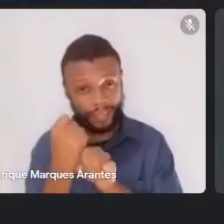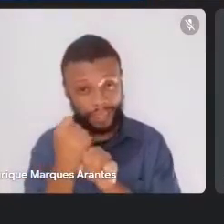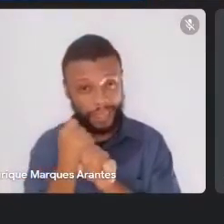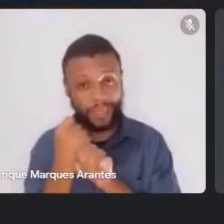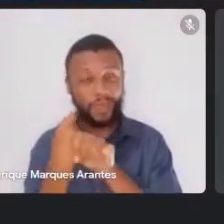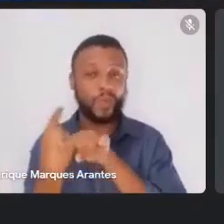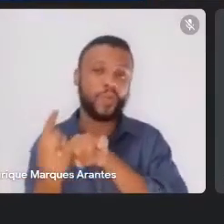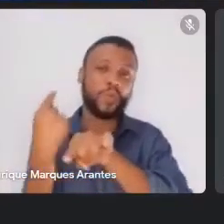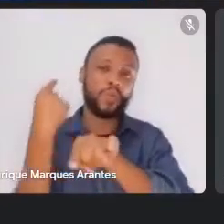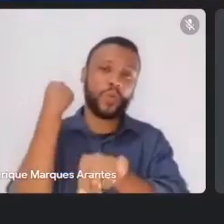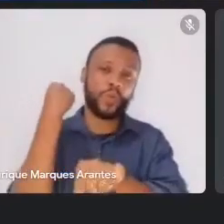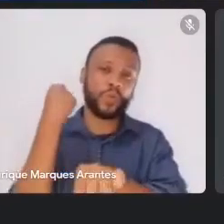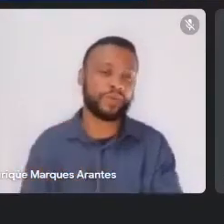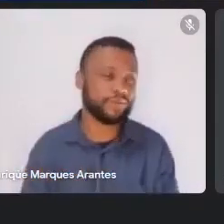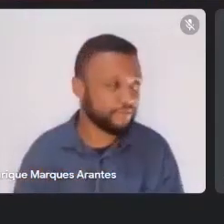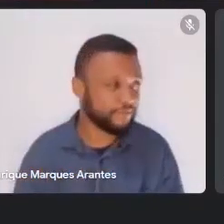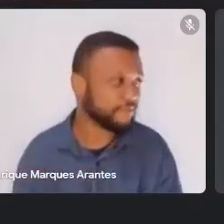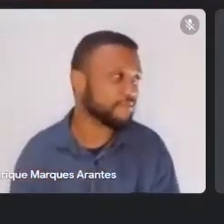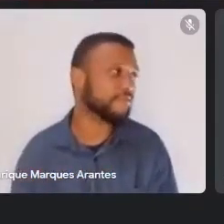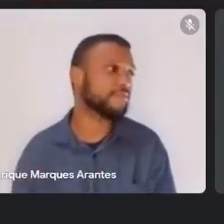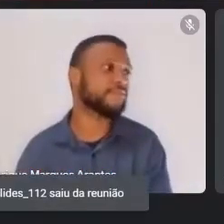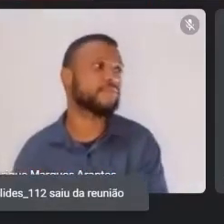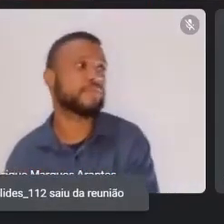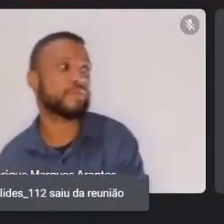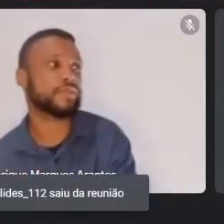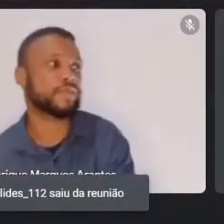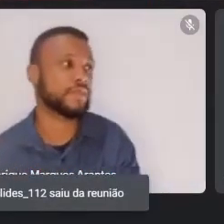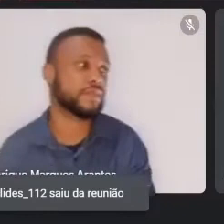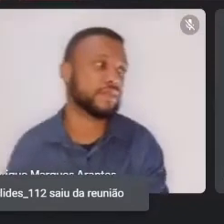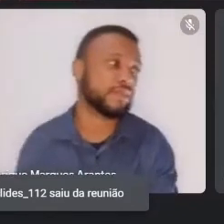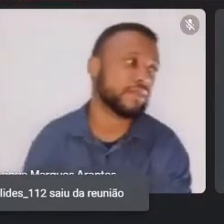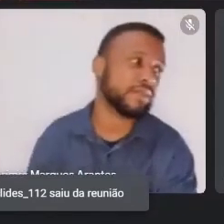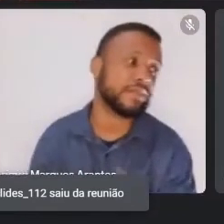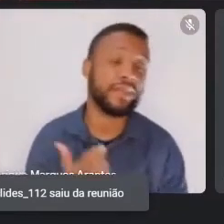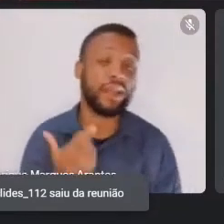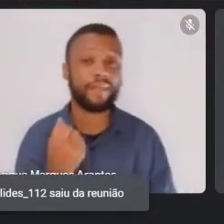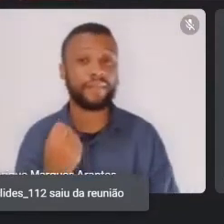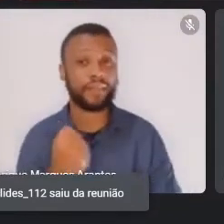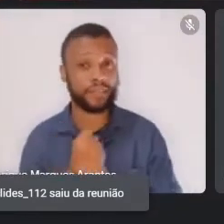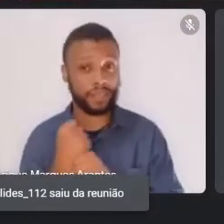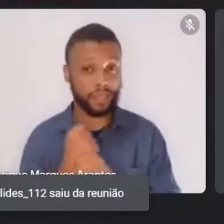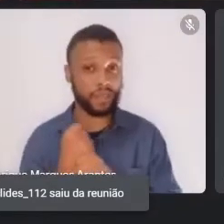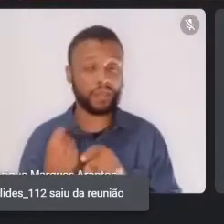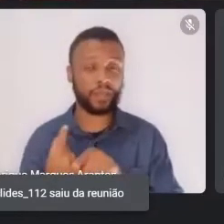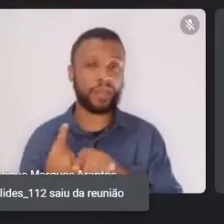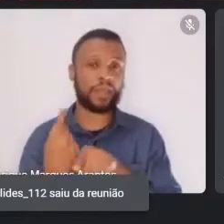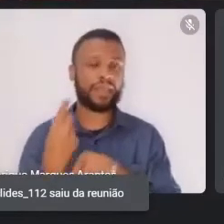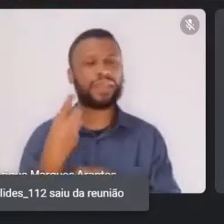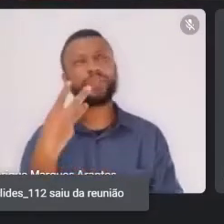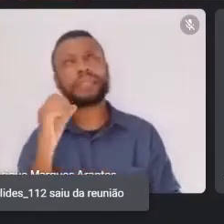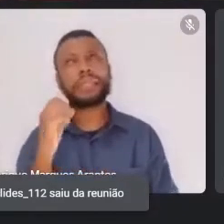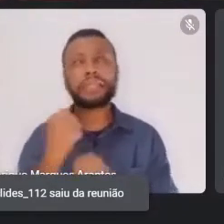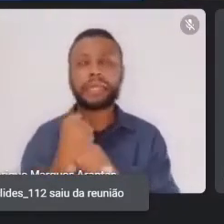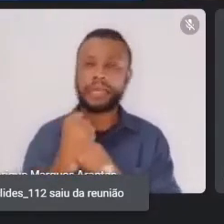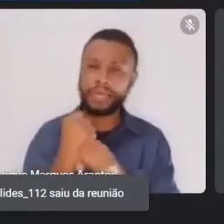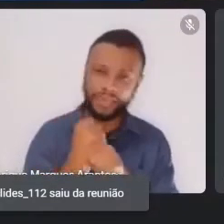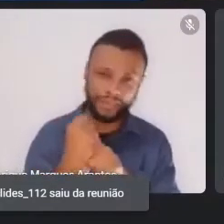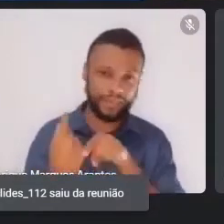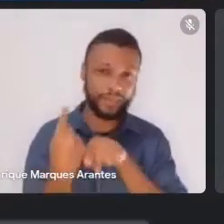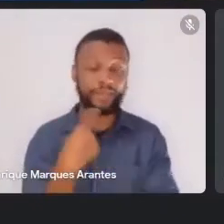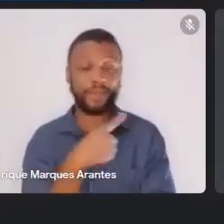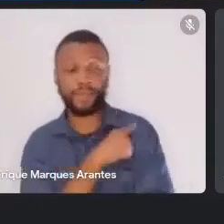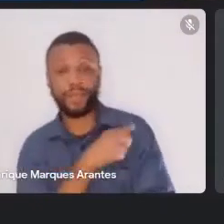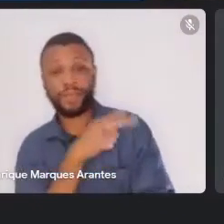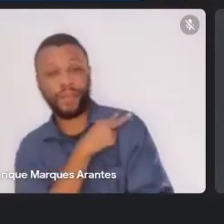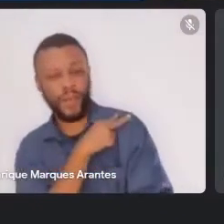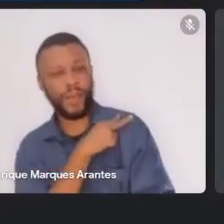há 20 anos atrás. Eu estava fazendo o meu curso normal há 20, não, há 30 anos atrás, desculpa. Tem um pouquinho